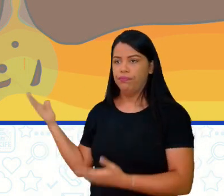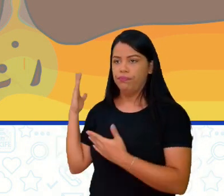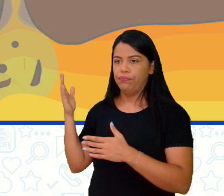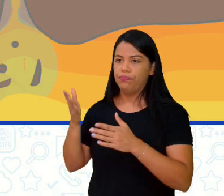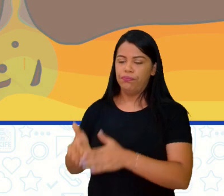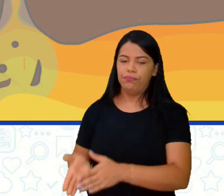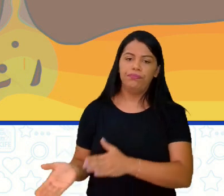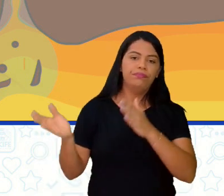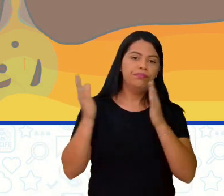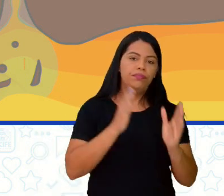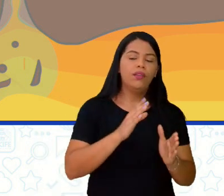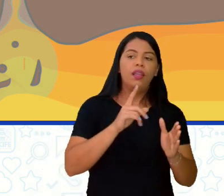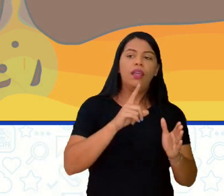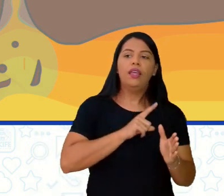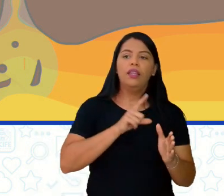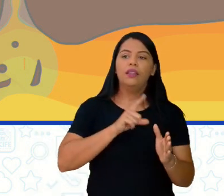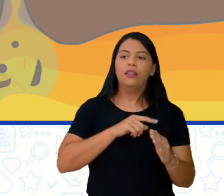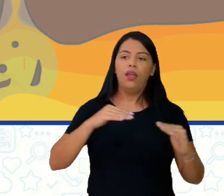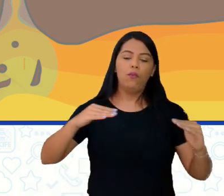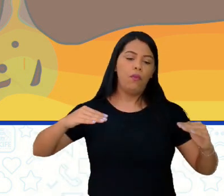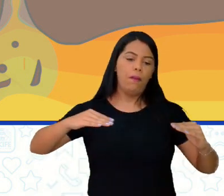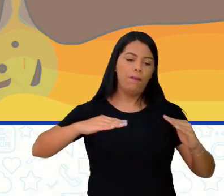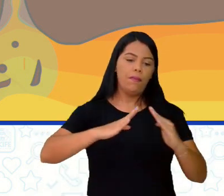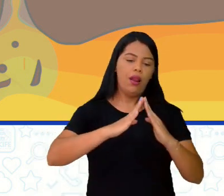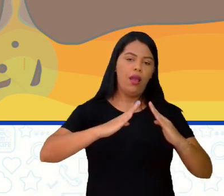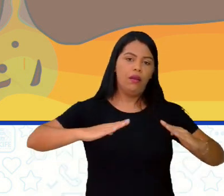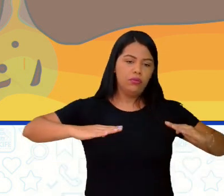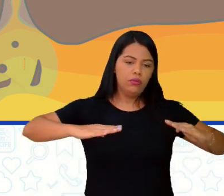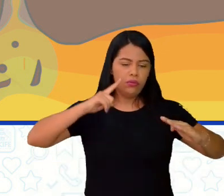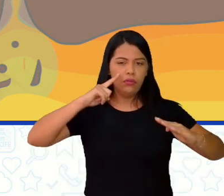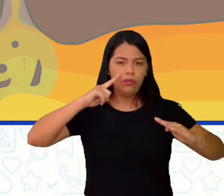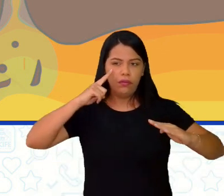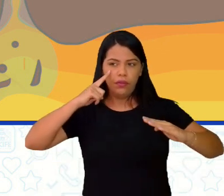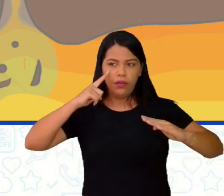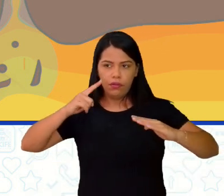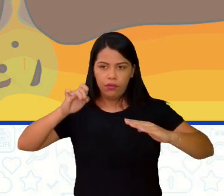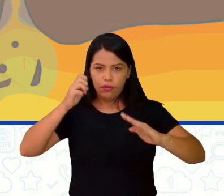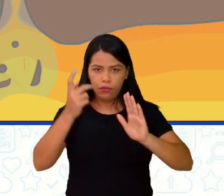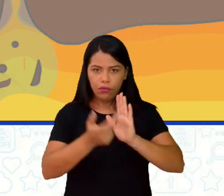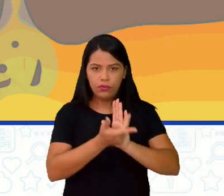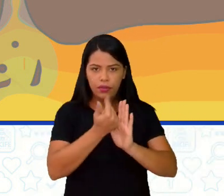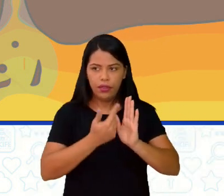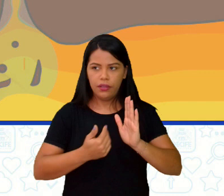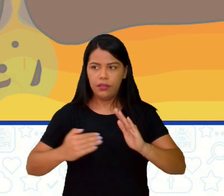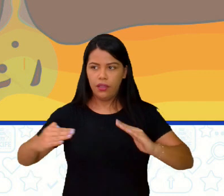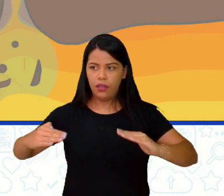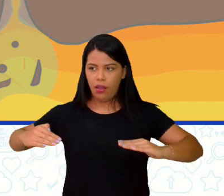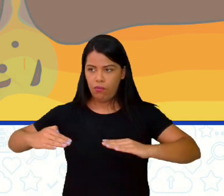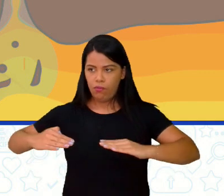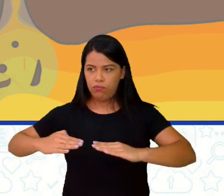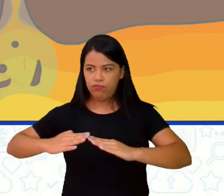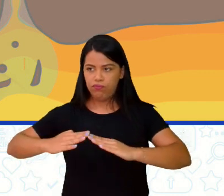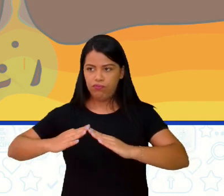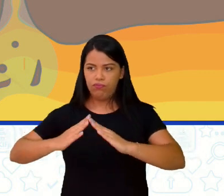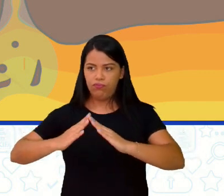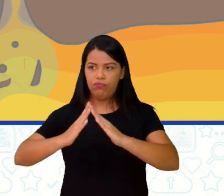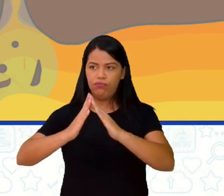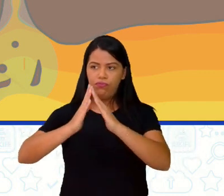do outro lado, temos uma placa vindo de encontro a ela, que é uma placa oceânica.